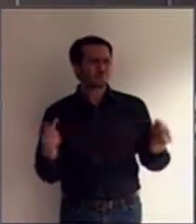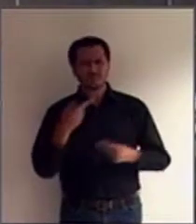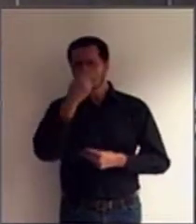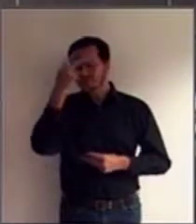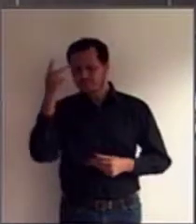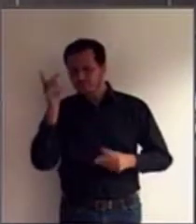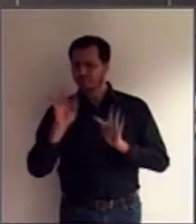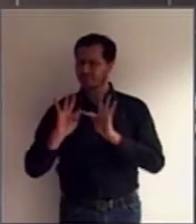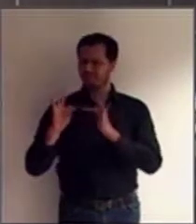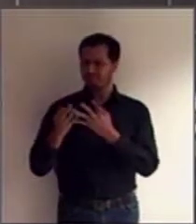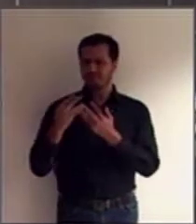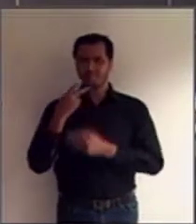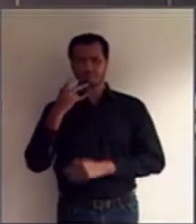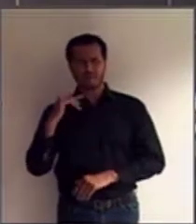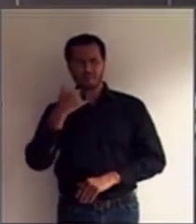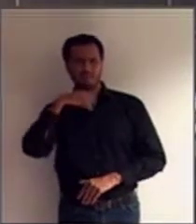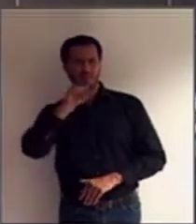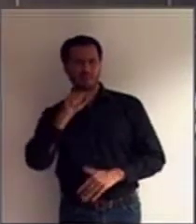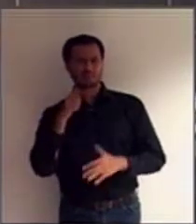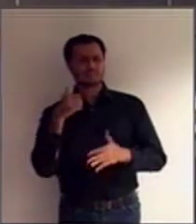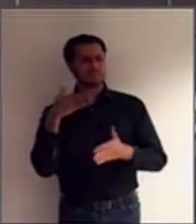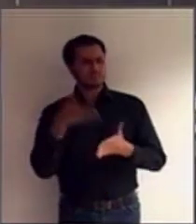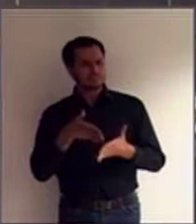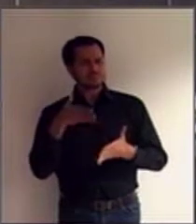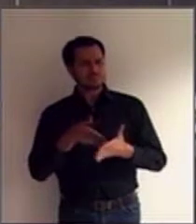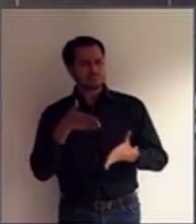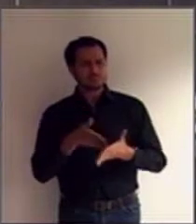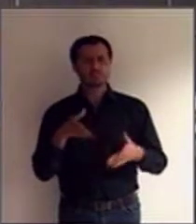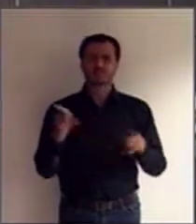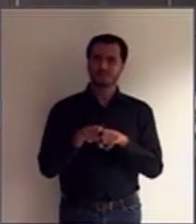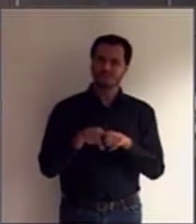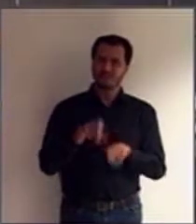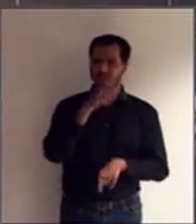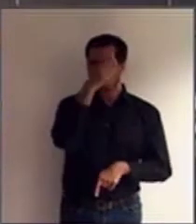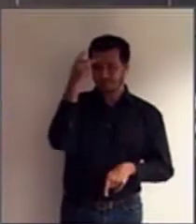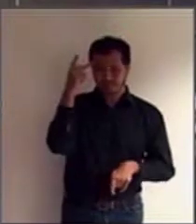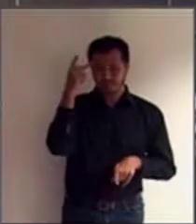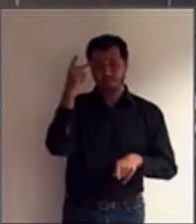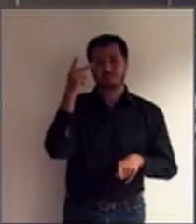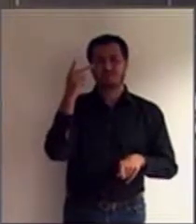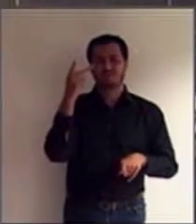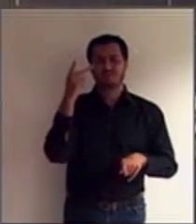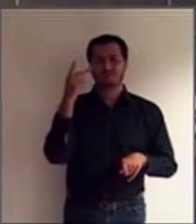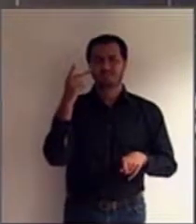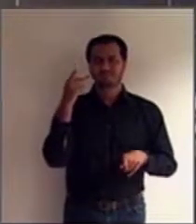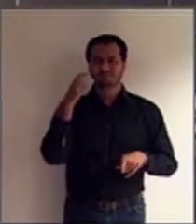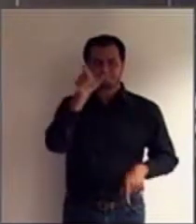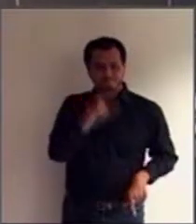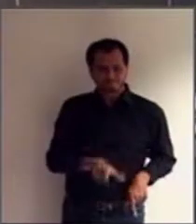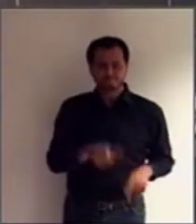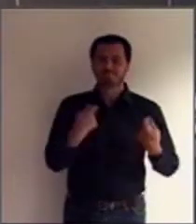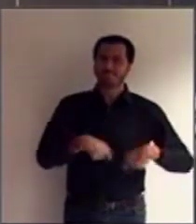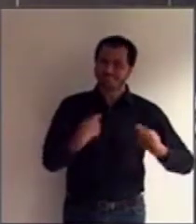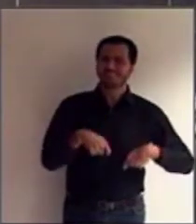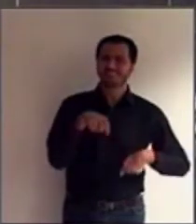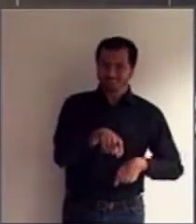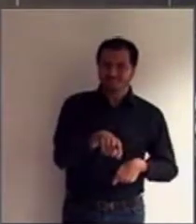pais e até também por parte das pessoas que precisam desse instrumento,